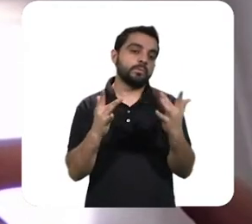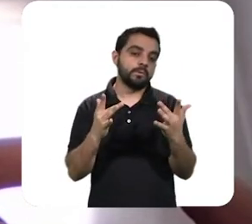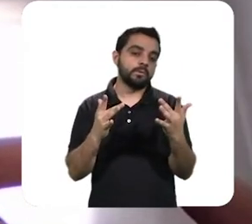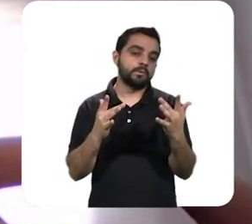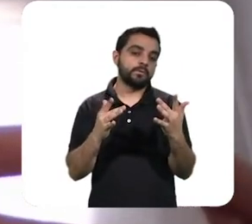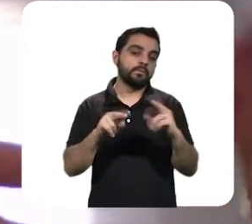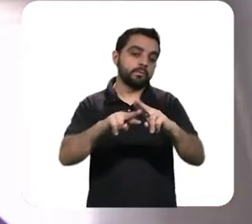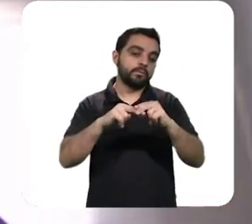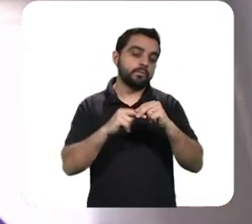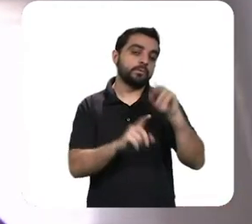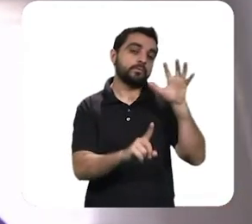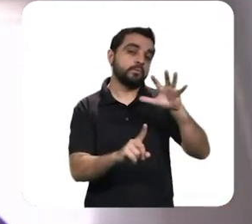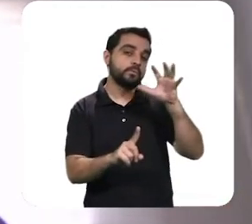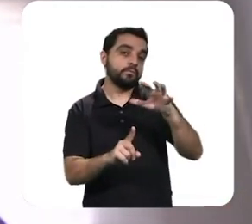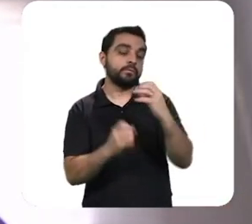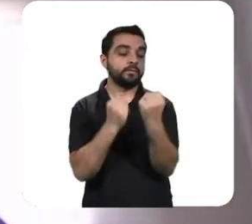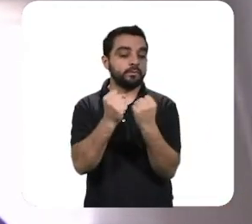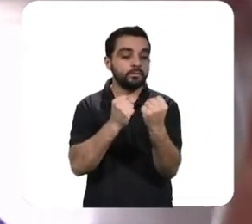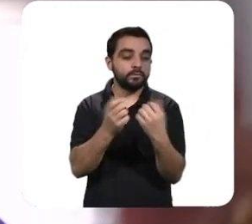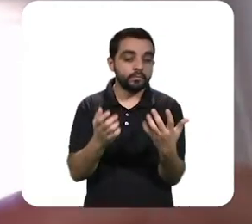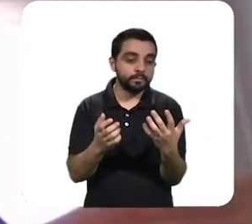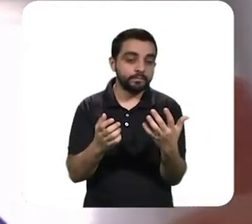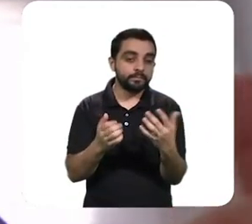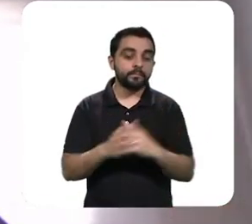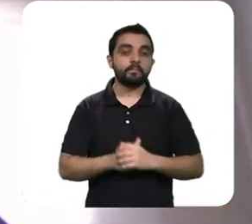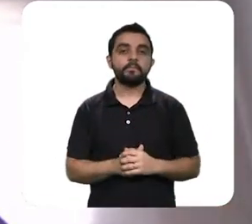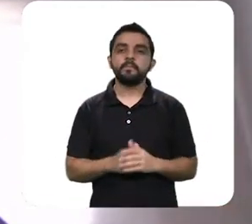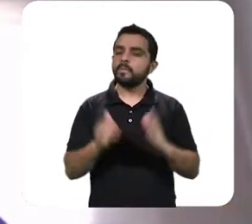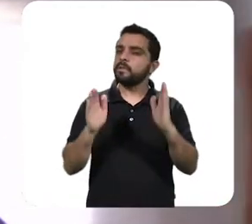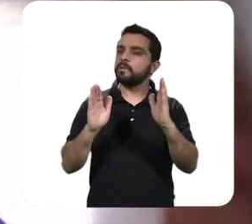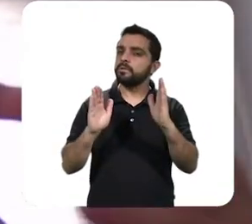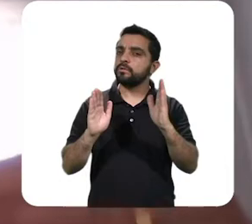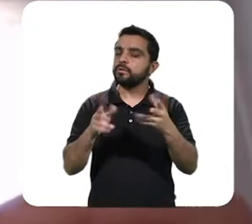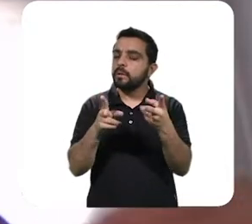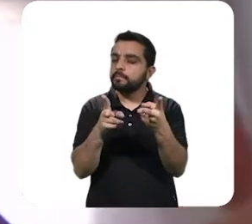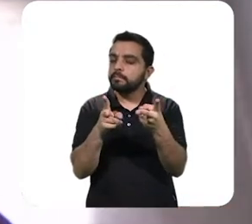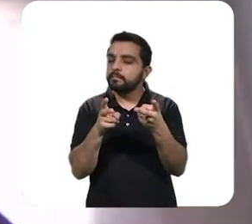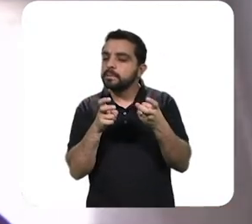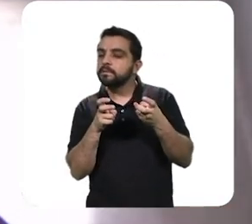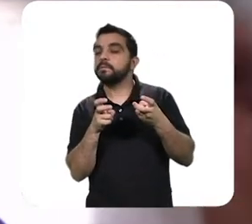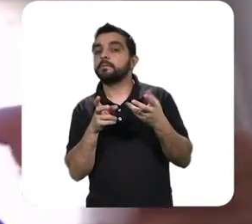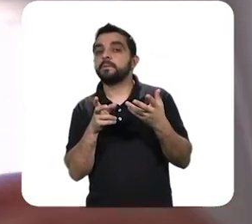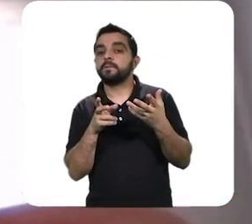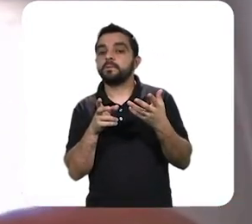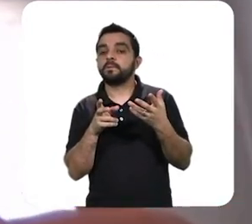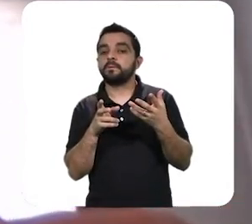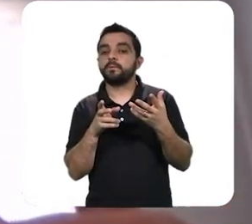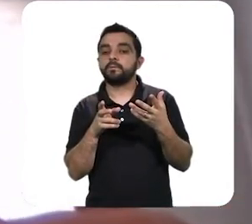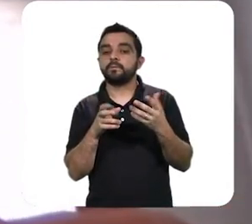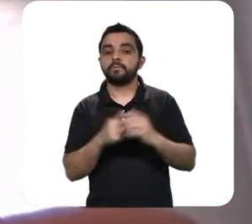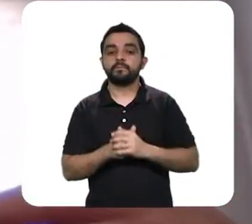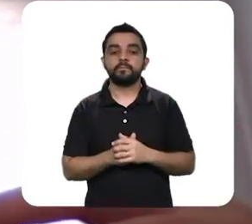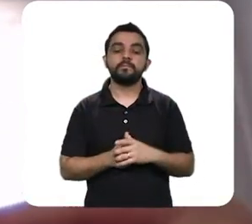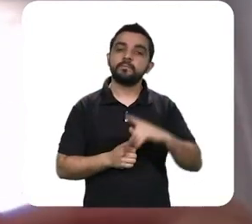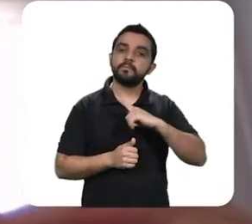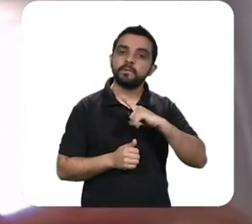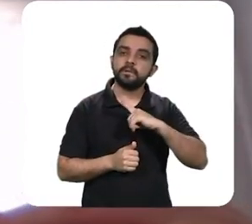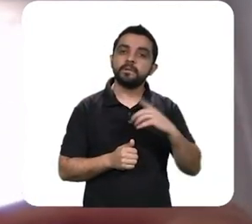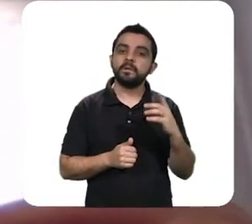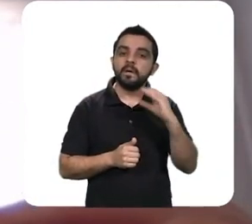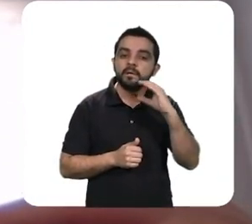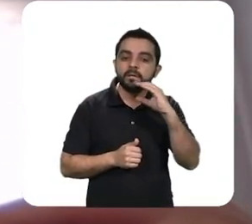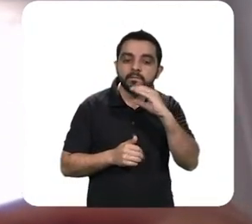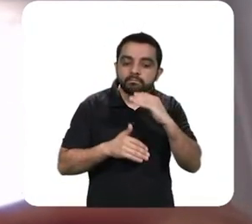econômicos e a gente já estava observando um arrefecimento neste processo então